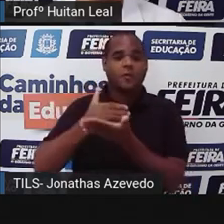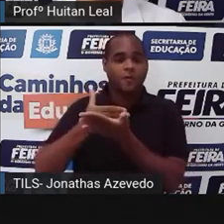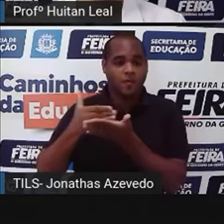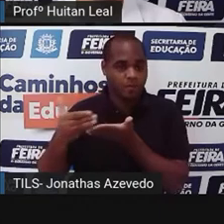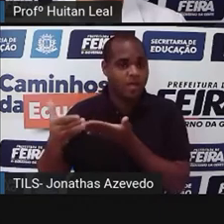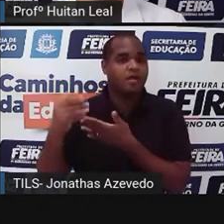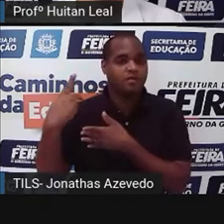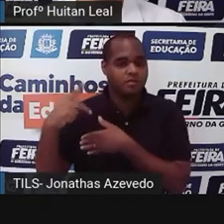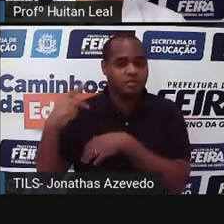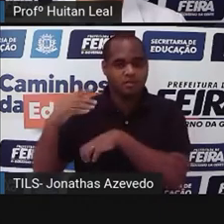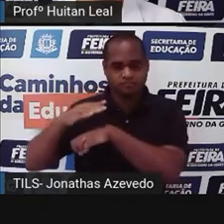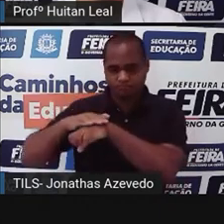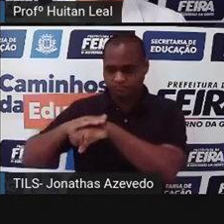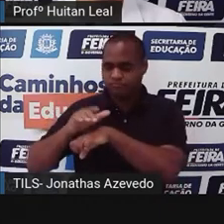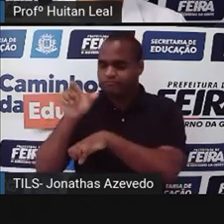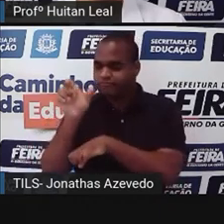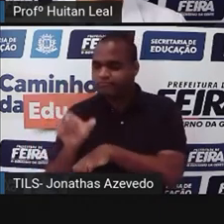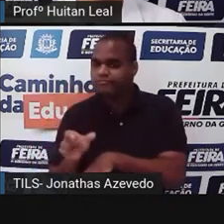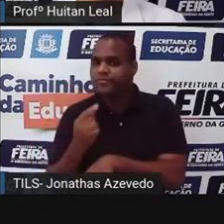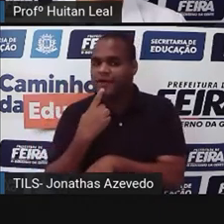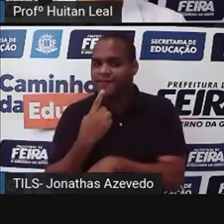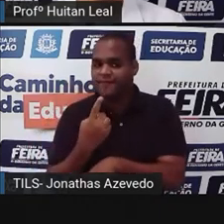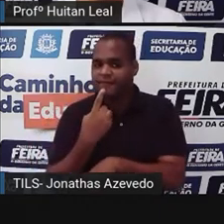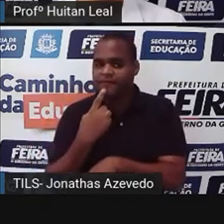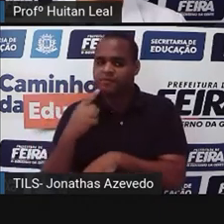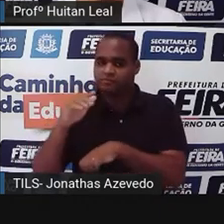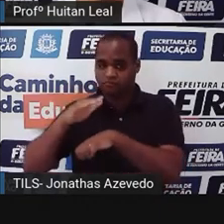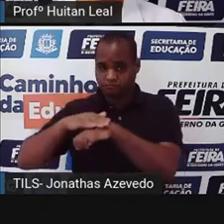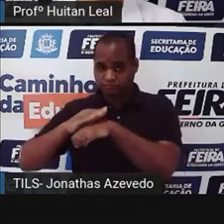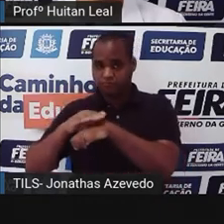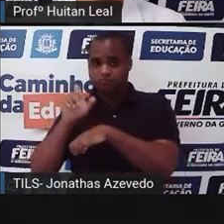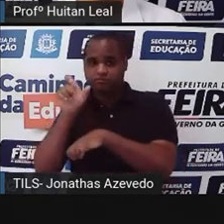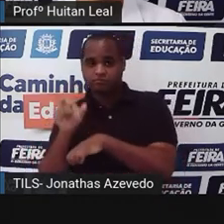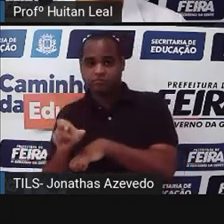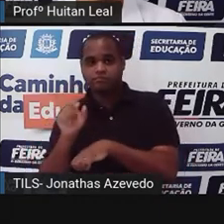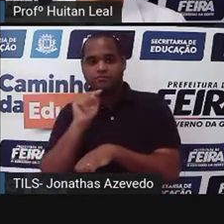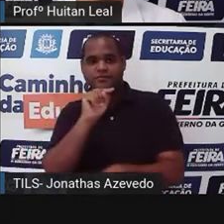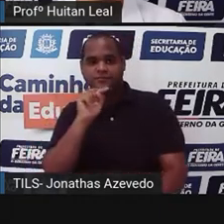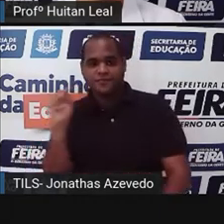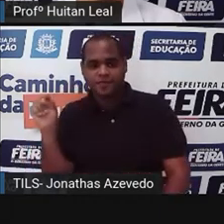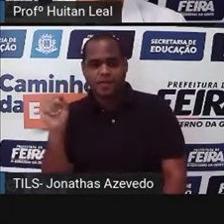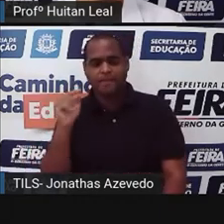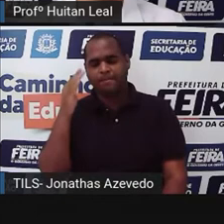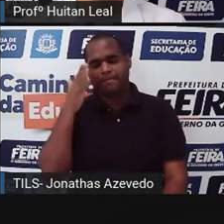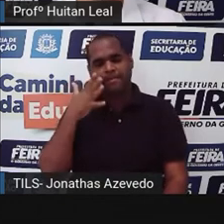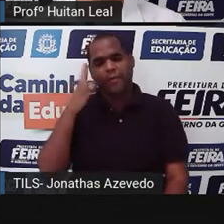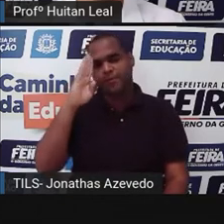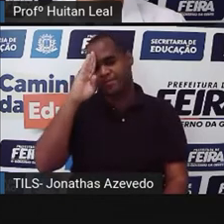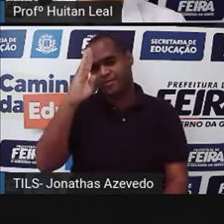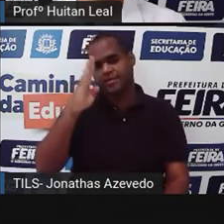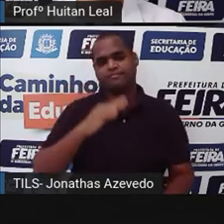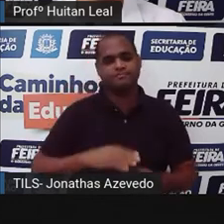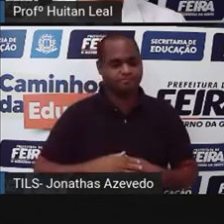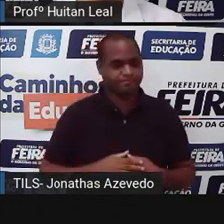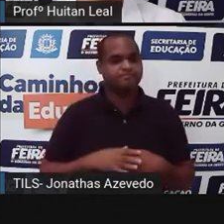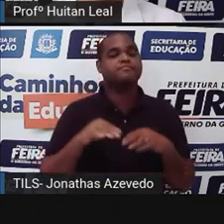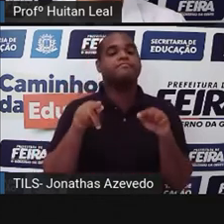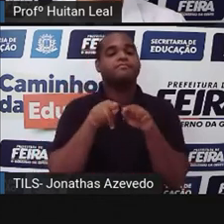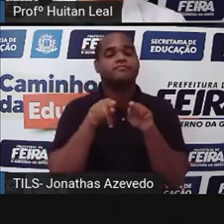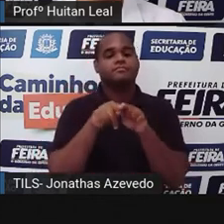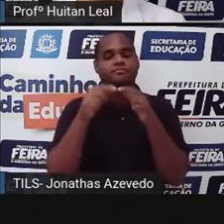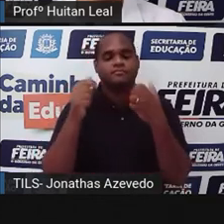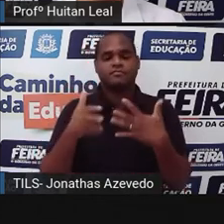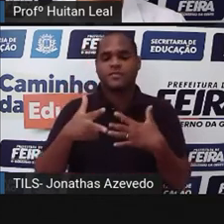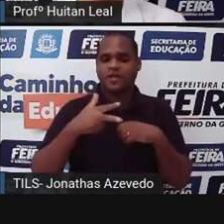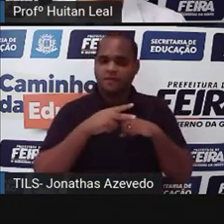personagem, como se fosse ele mesmo que estivesse falando. Por isso que é chamado de discurso direto. E ainda se coloca os